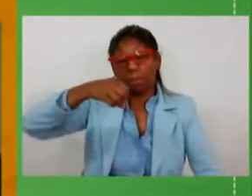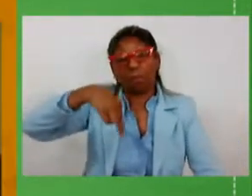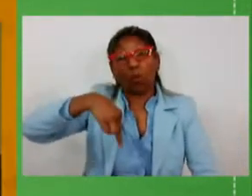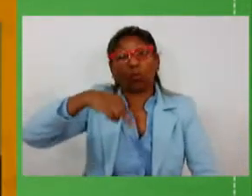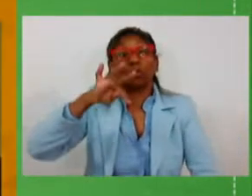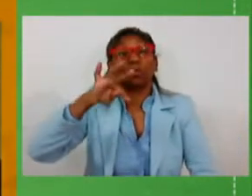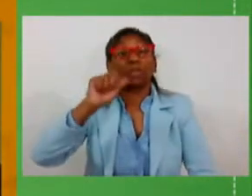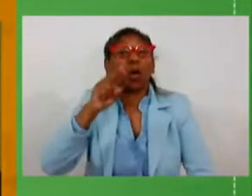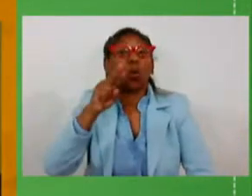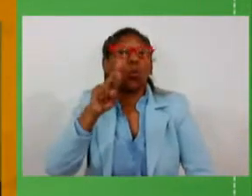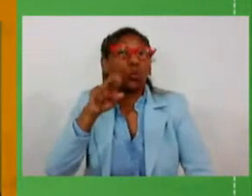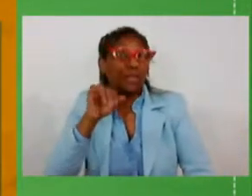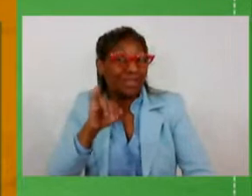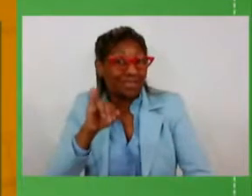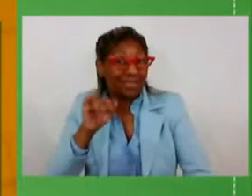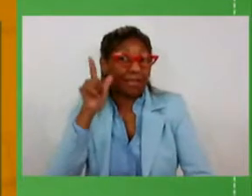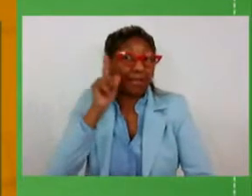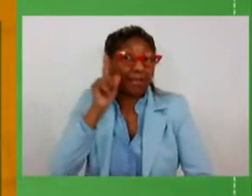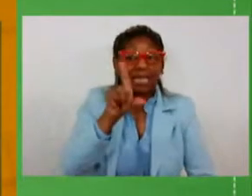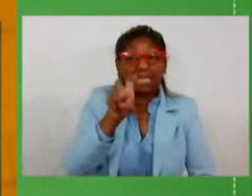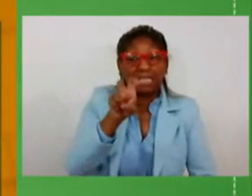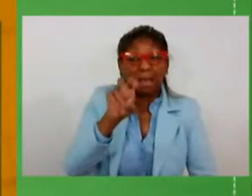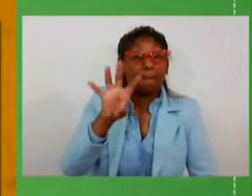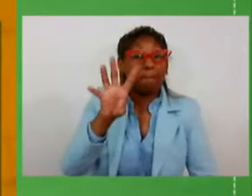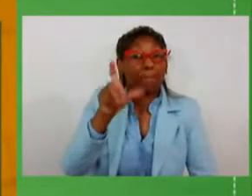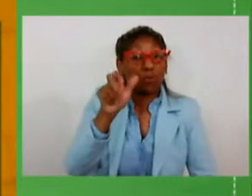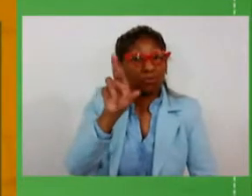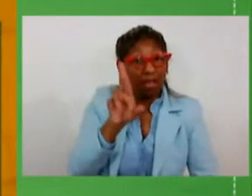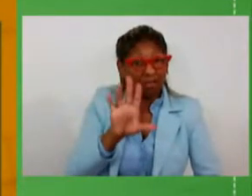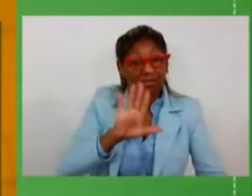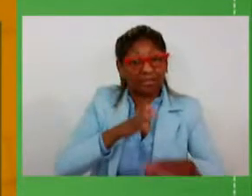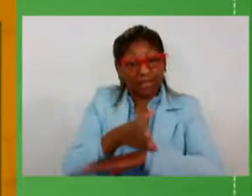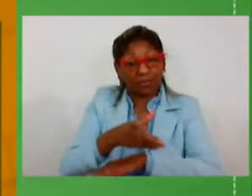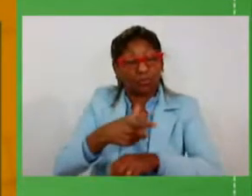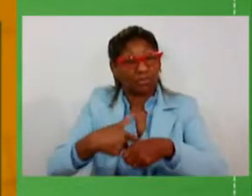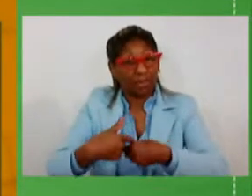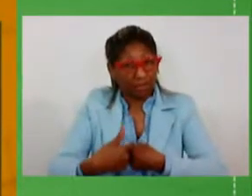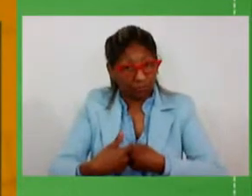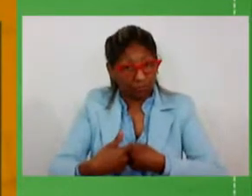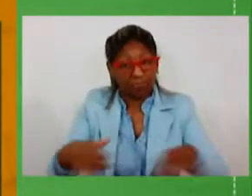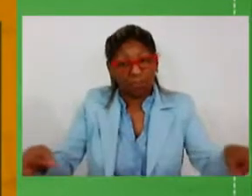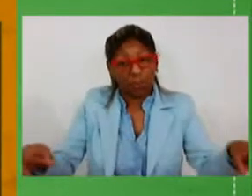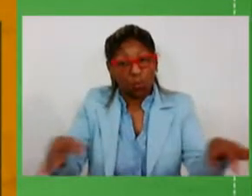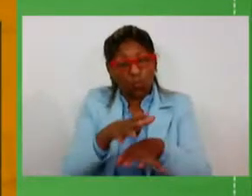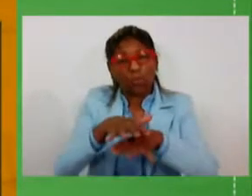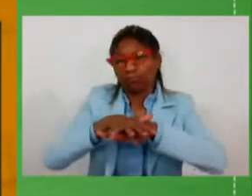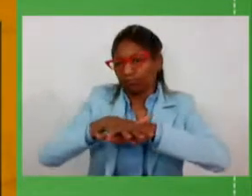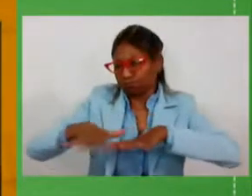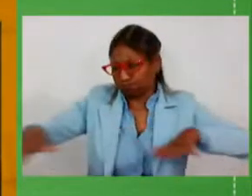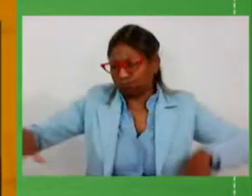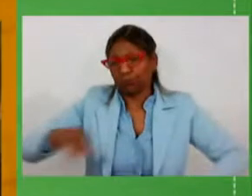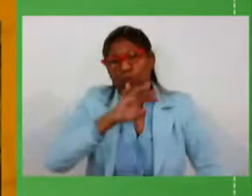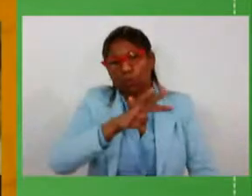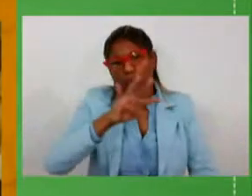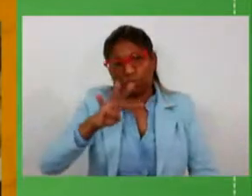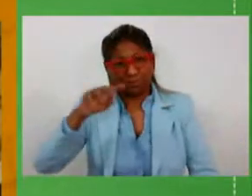15 milhões de reais o acesso a cidade de Montauri para concluir o acesso na RS 447